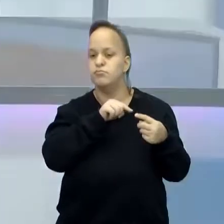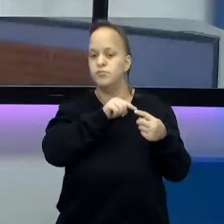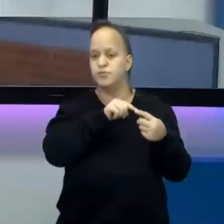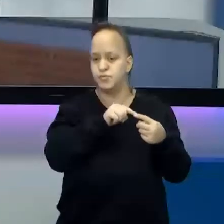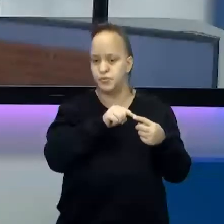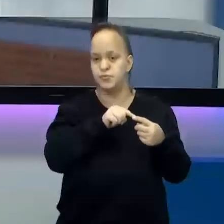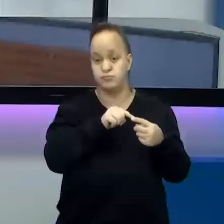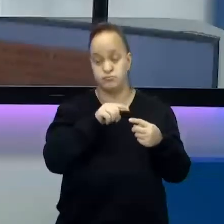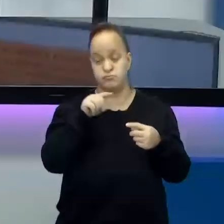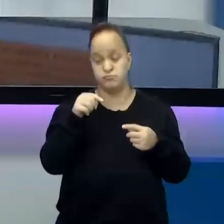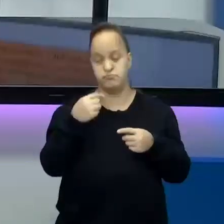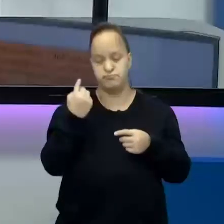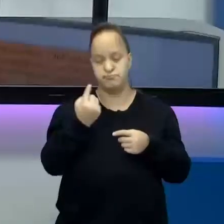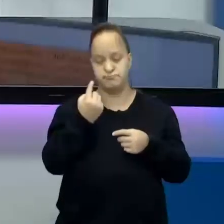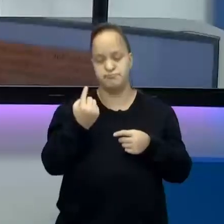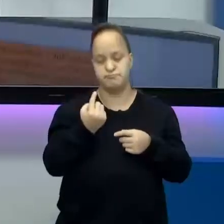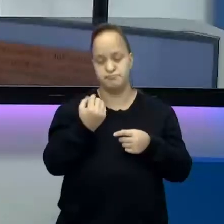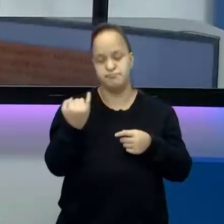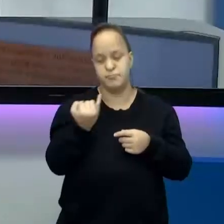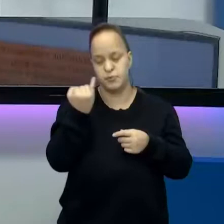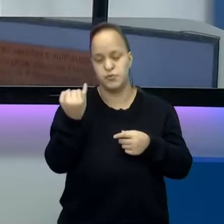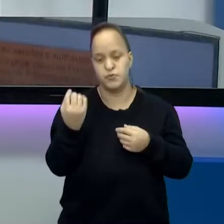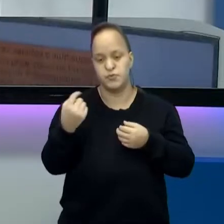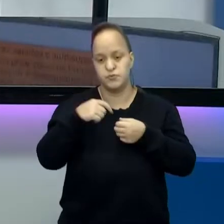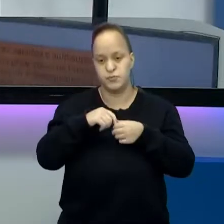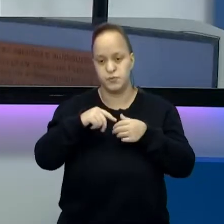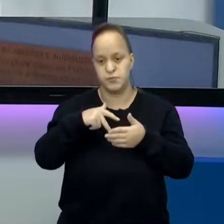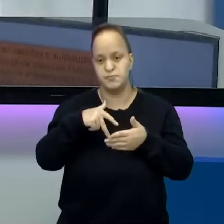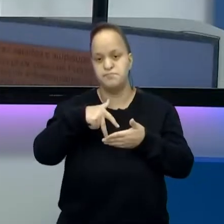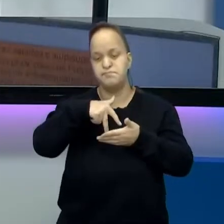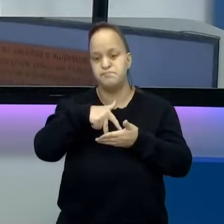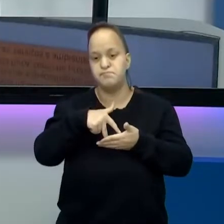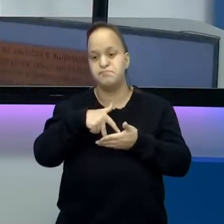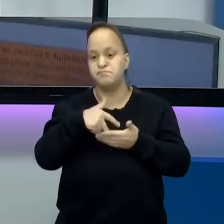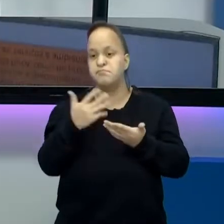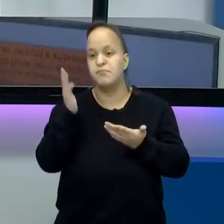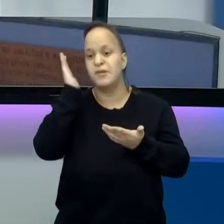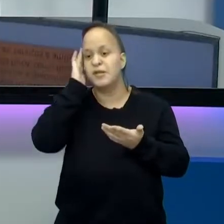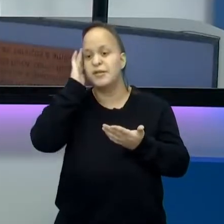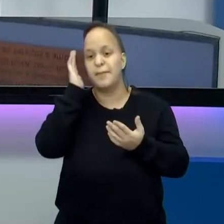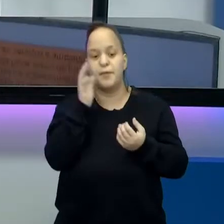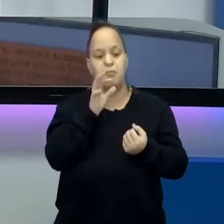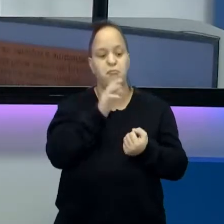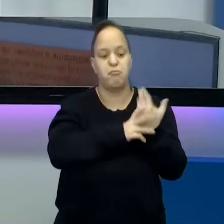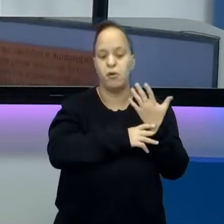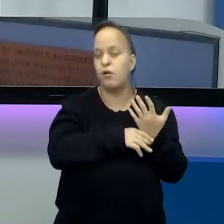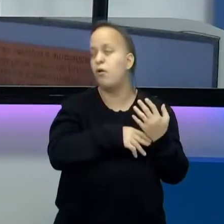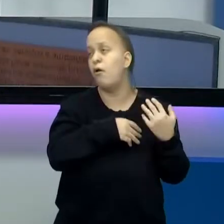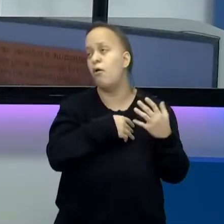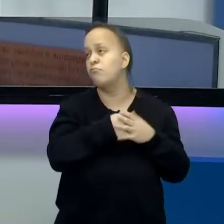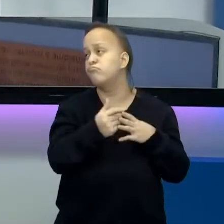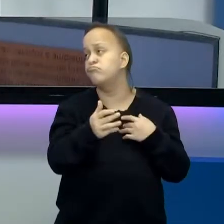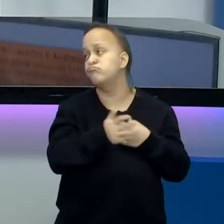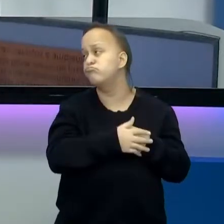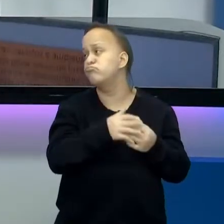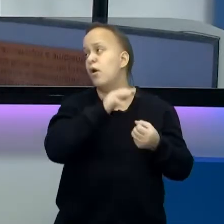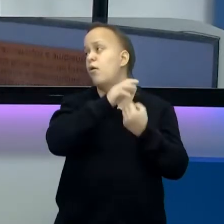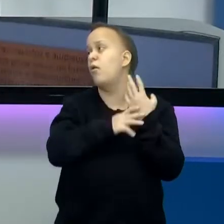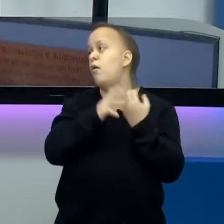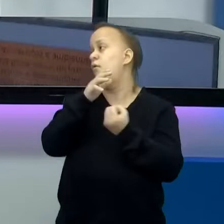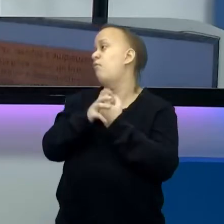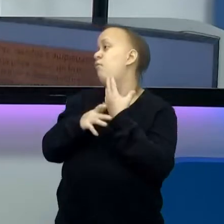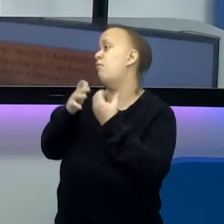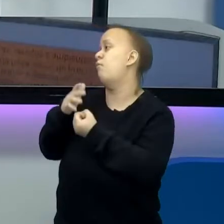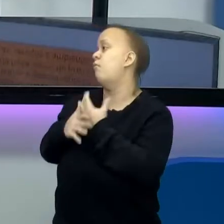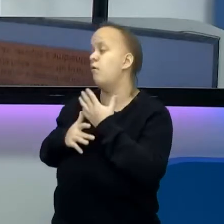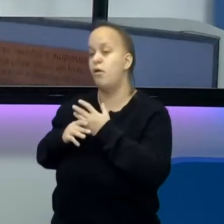importante. Essa Volta aqui comigo. Fins devidos. Eu não posso criar alguma coisa, pronto, acabou. Não, quero criar, vou criar, vou ser criando, não sei para quem é, não